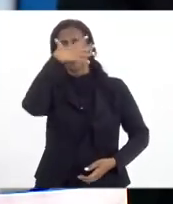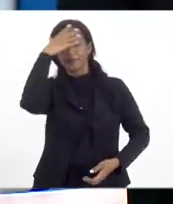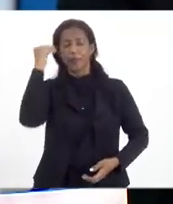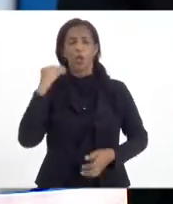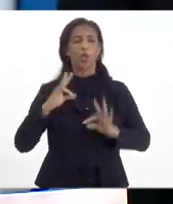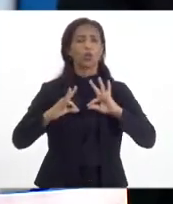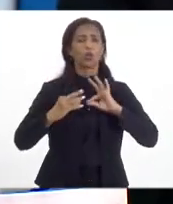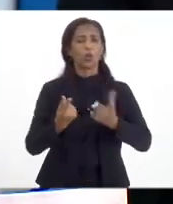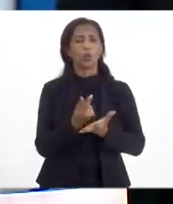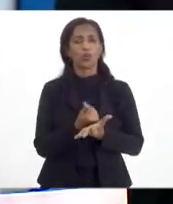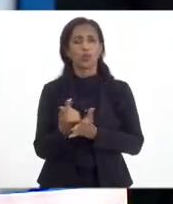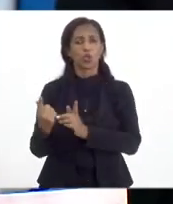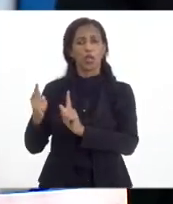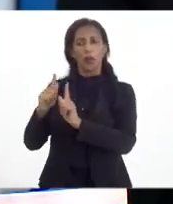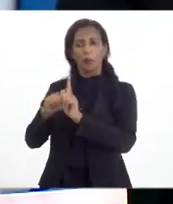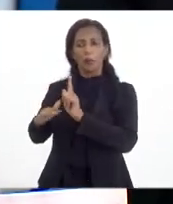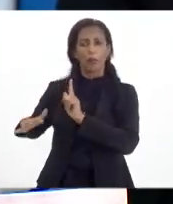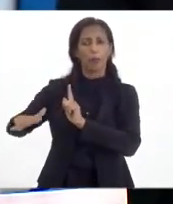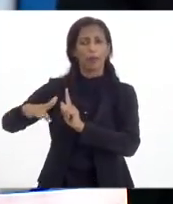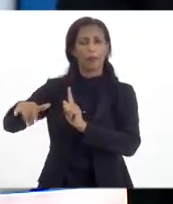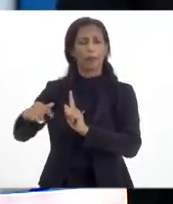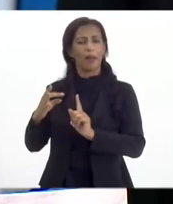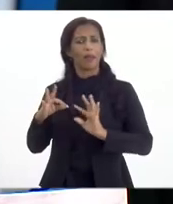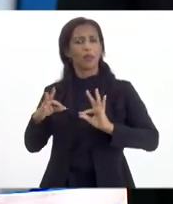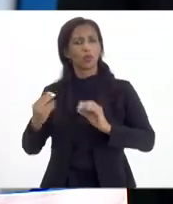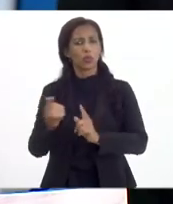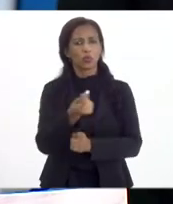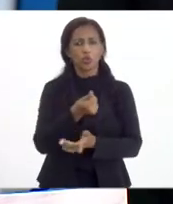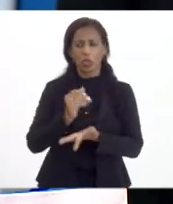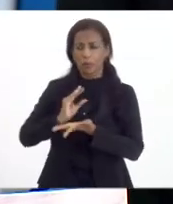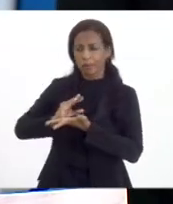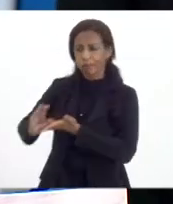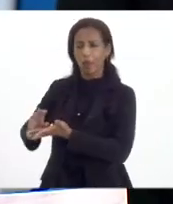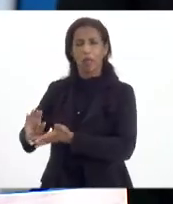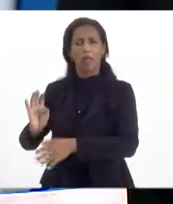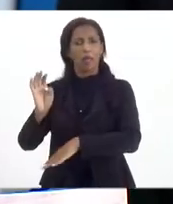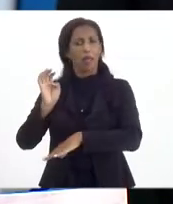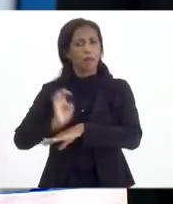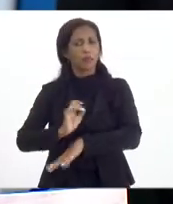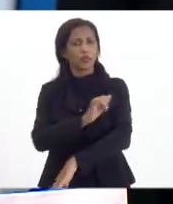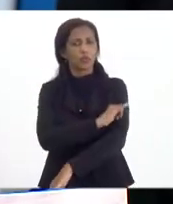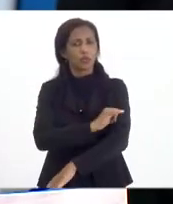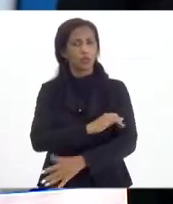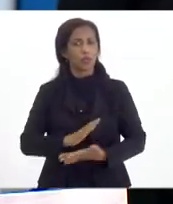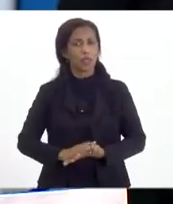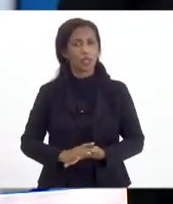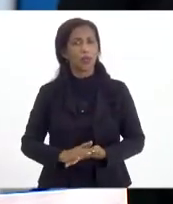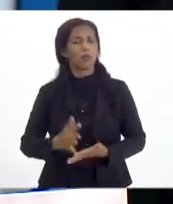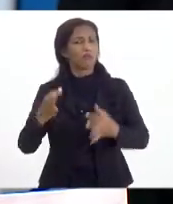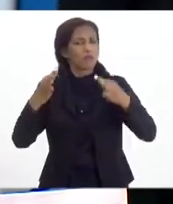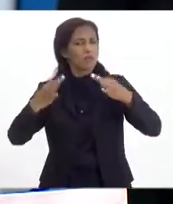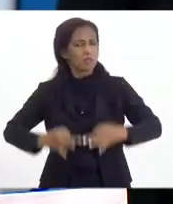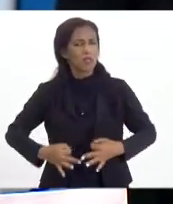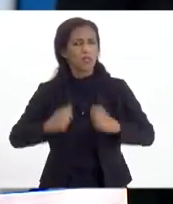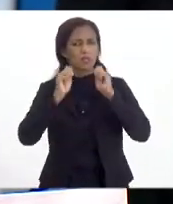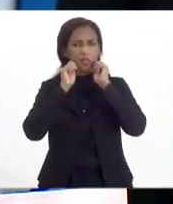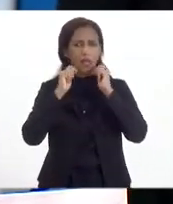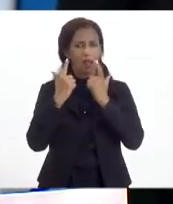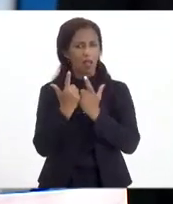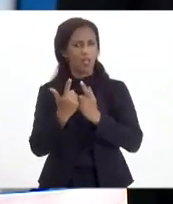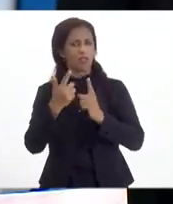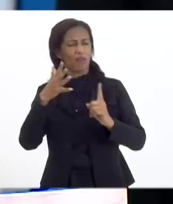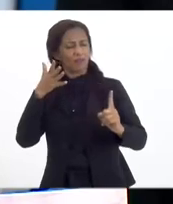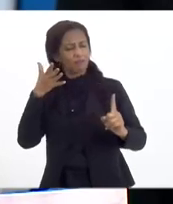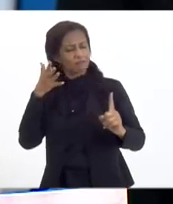Guanabara, todo o dinheiro para a cidade do Rio de Janeiro, precisamos ter investimento integrado, eu tenho certeza que a LERV vai priorizar